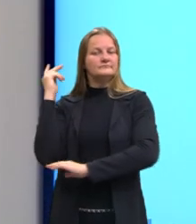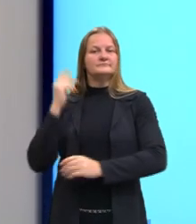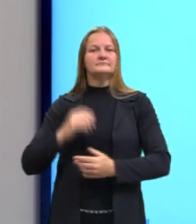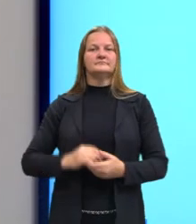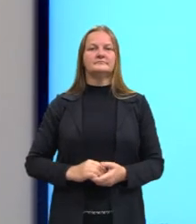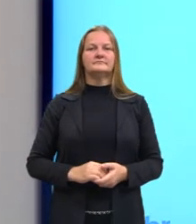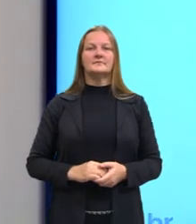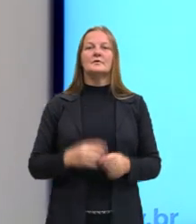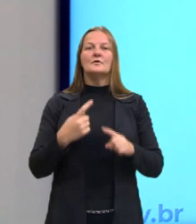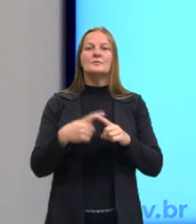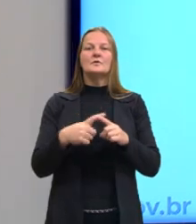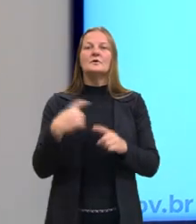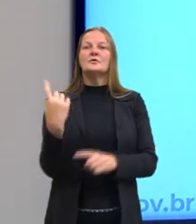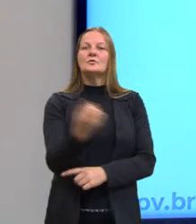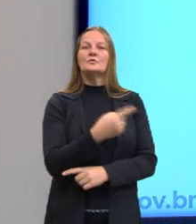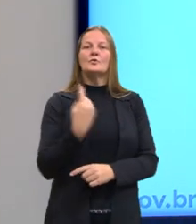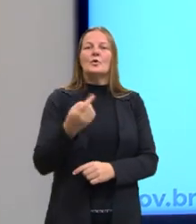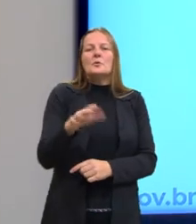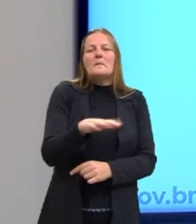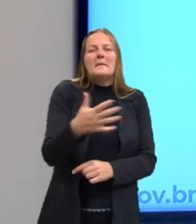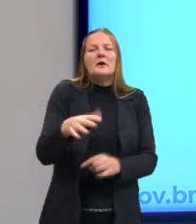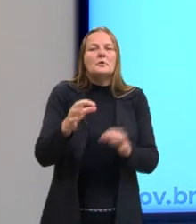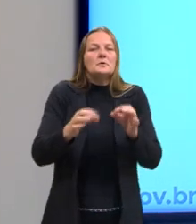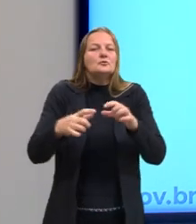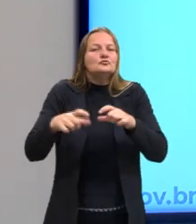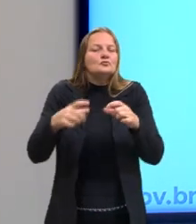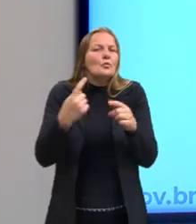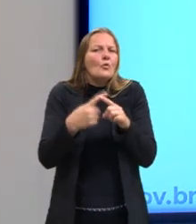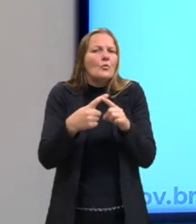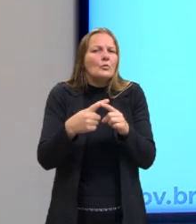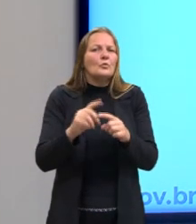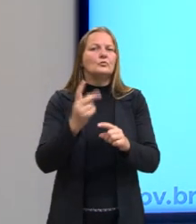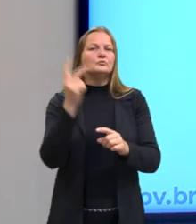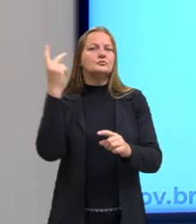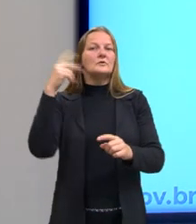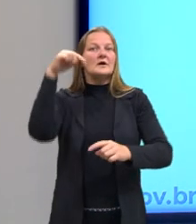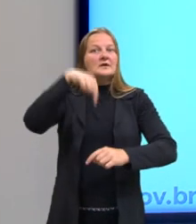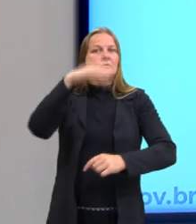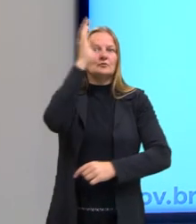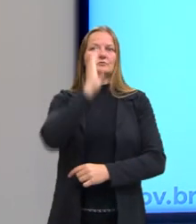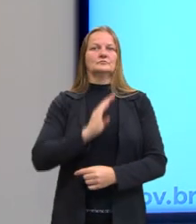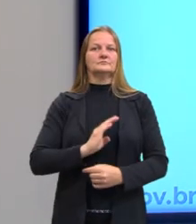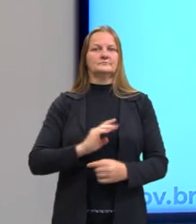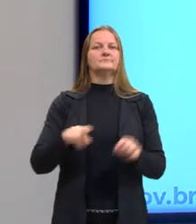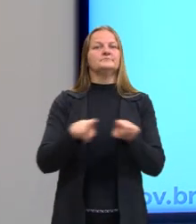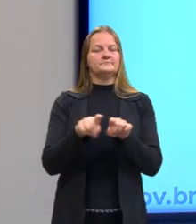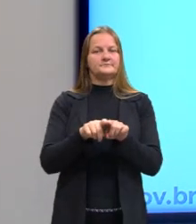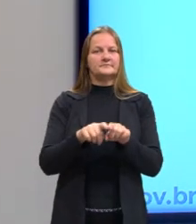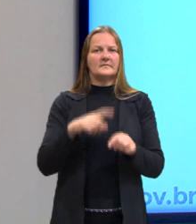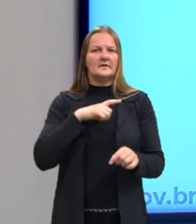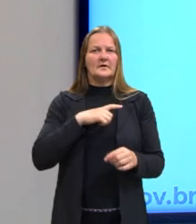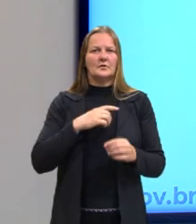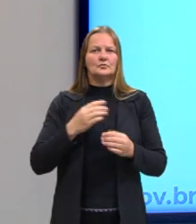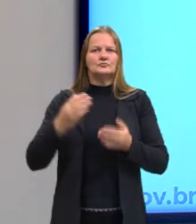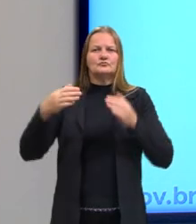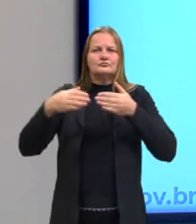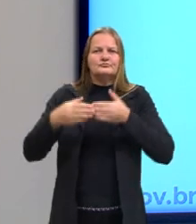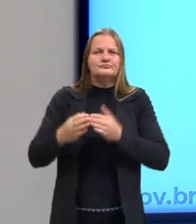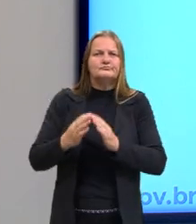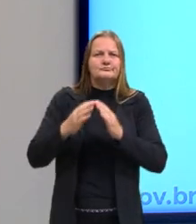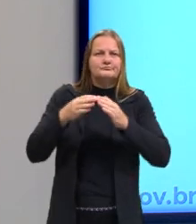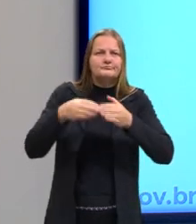pra gente, mais ou menos, se localizar pra entender o que estava acontecendo aqui no Brasil também? Então, gente tem ali as grandes navegações